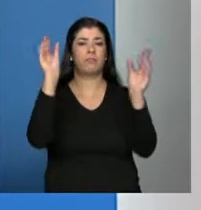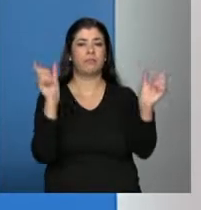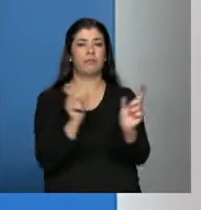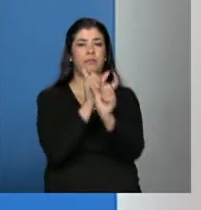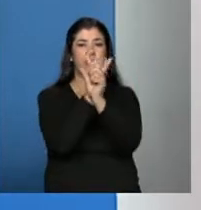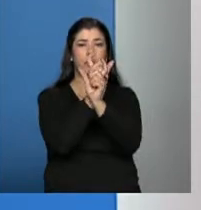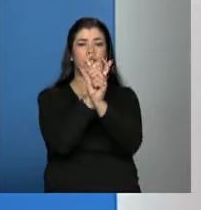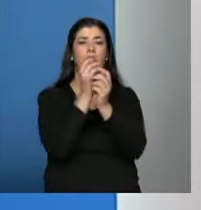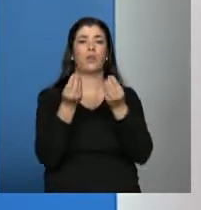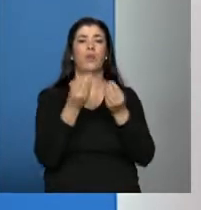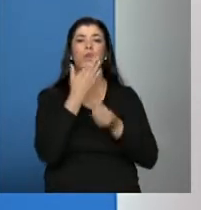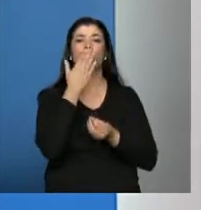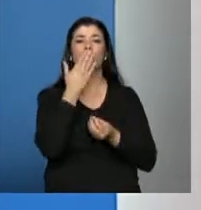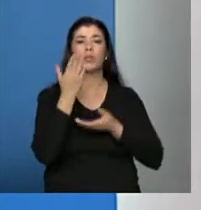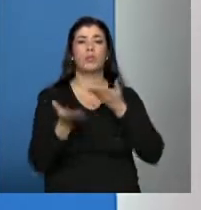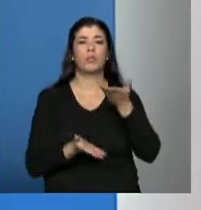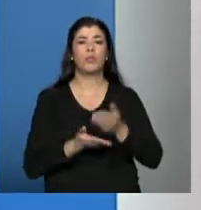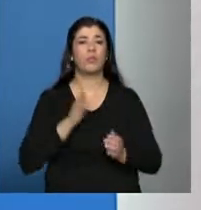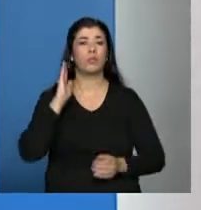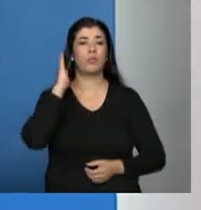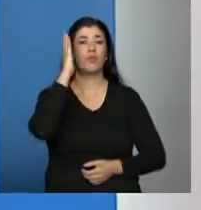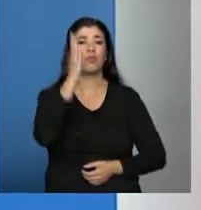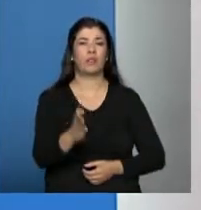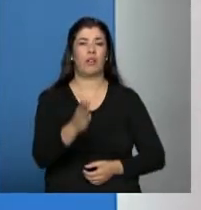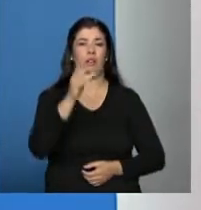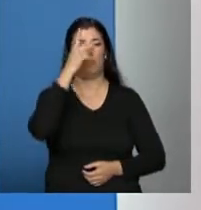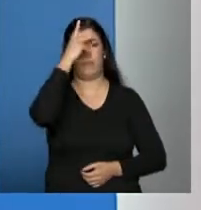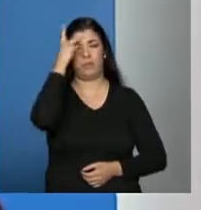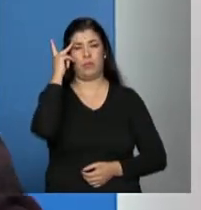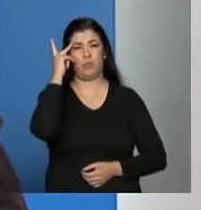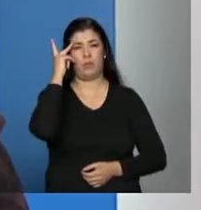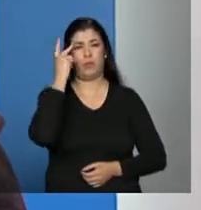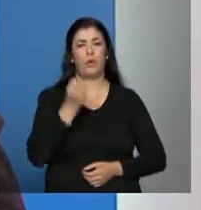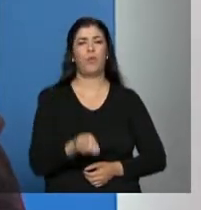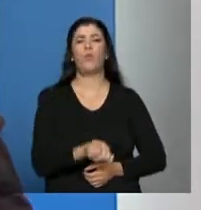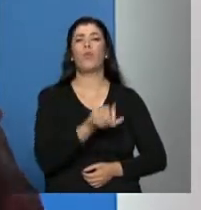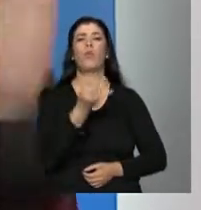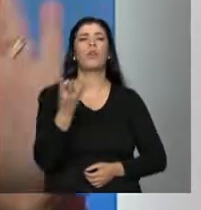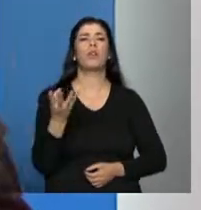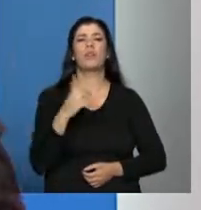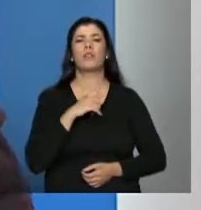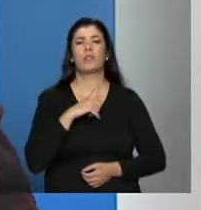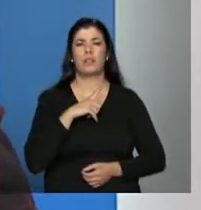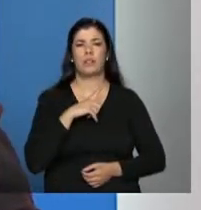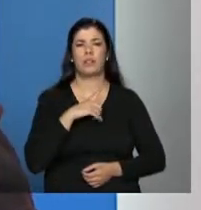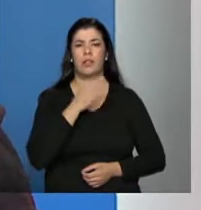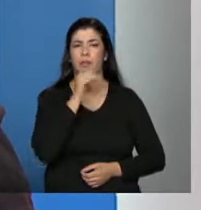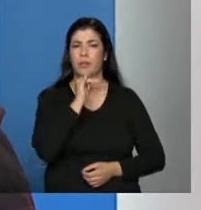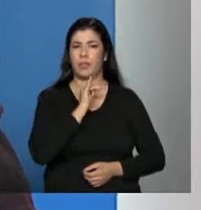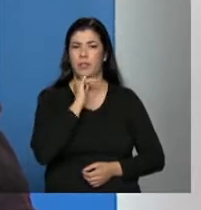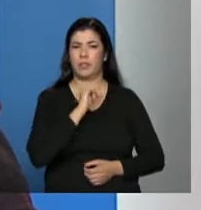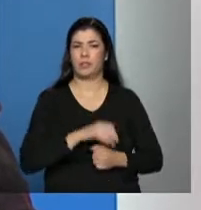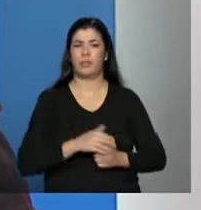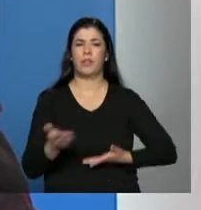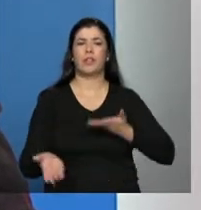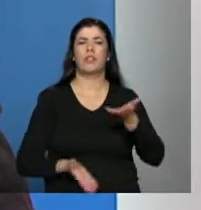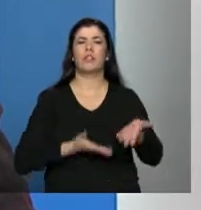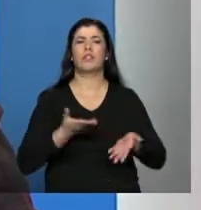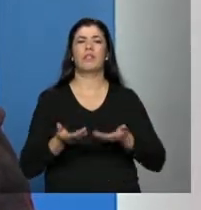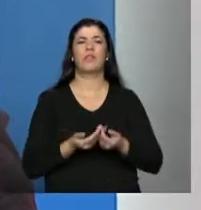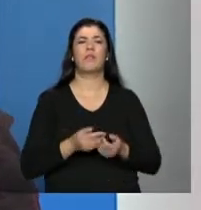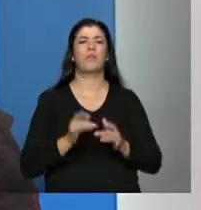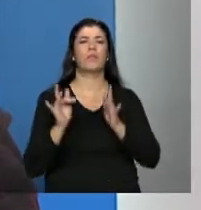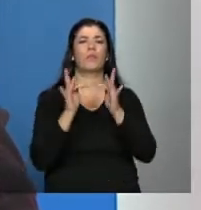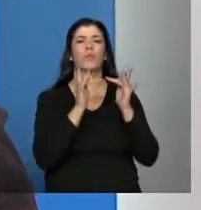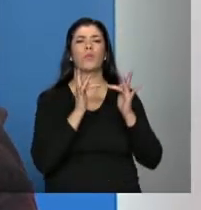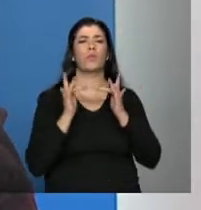executado de forma direta. Então, ele vai ter que quantificar, por exemplo, serviço de convivência e fortalecimento de vínculos.